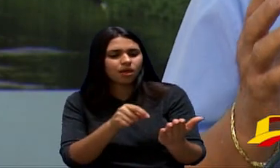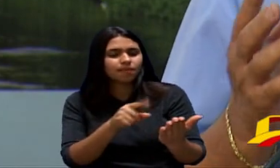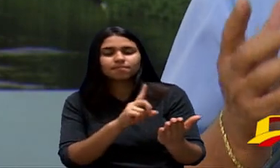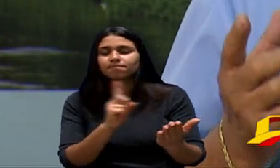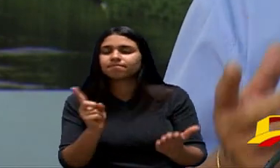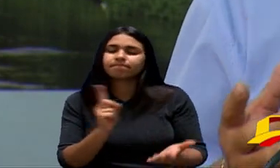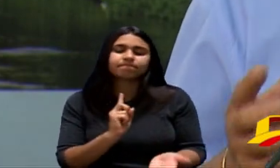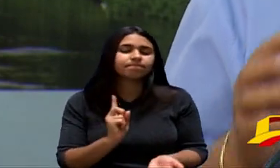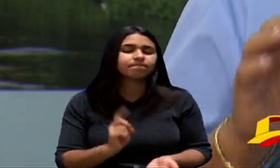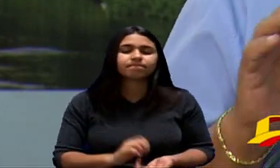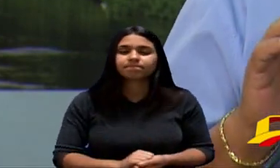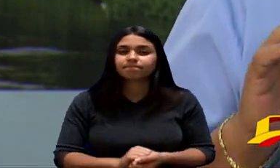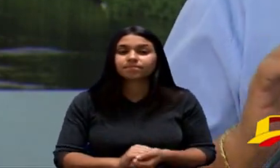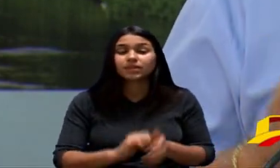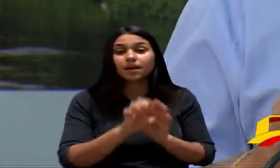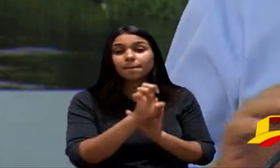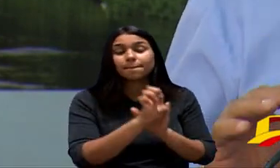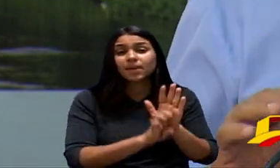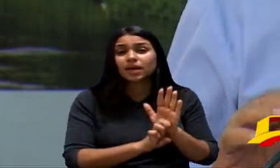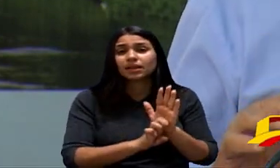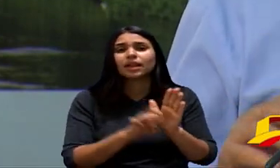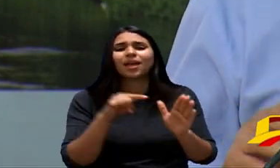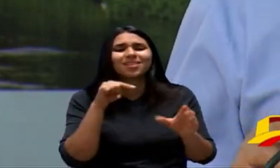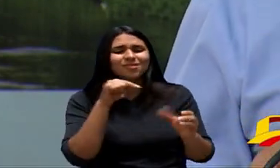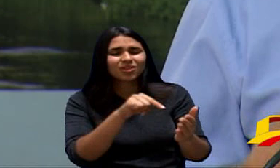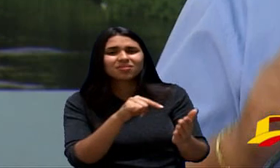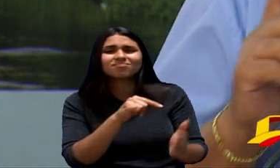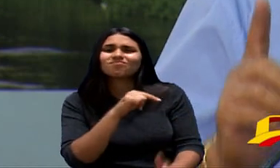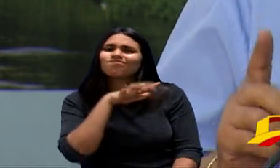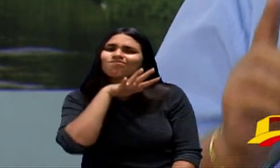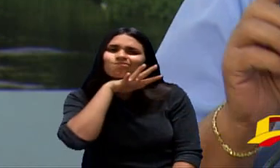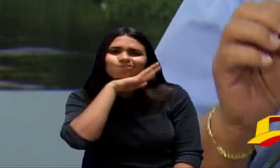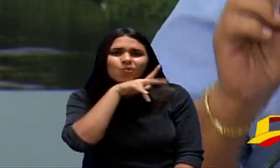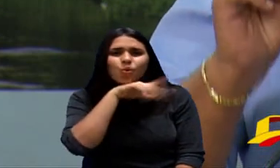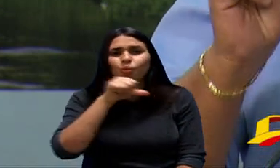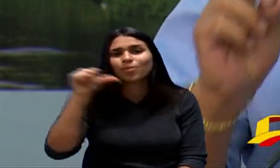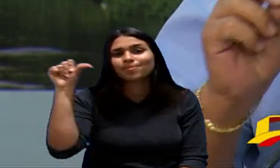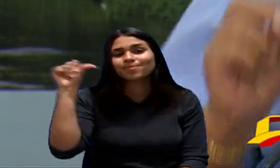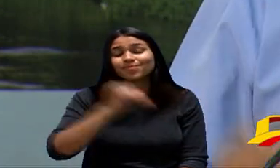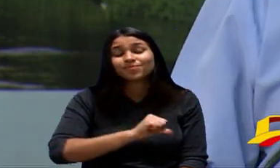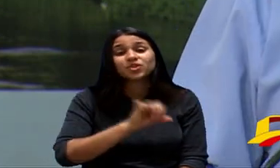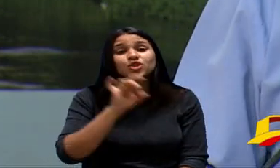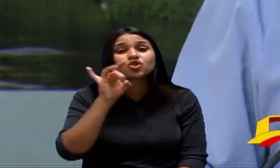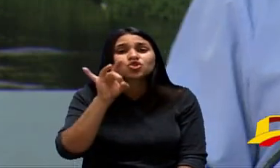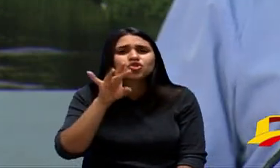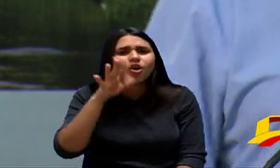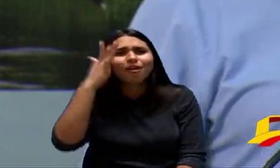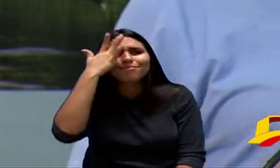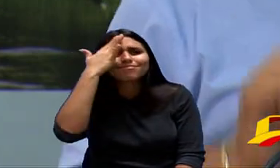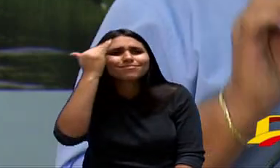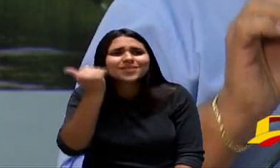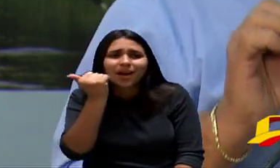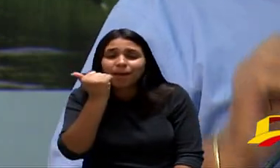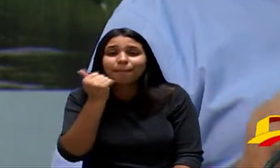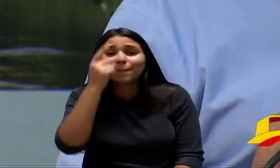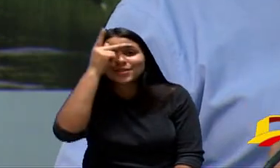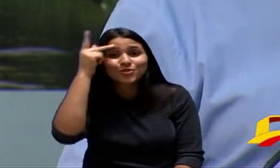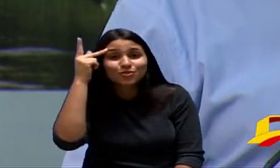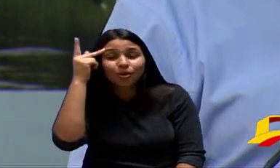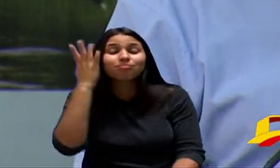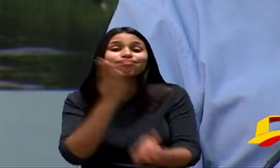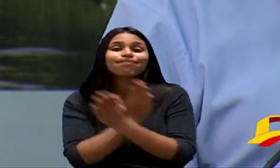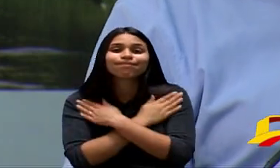Uma Emenda Totalmente Maldosa Só Sabe O que É O Desemprego Quem Está Desempregado O Desemprego